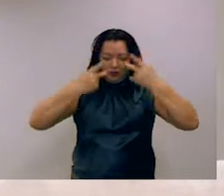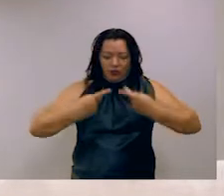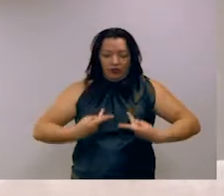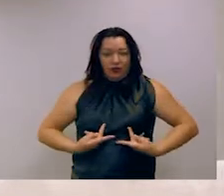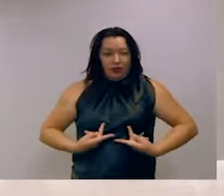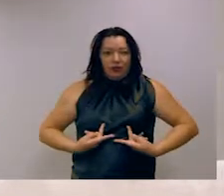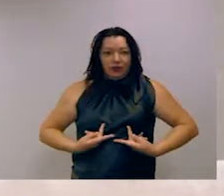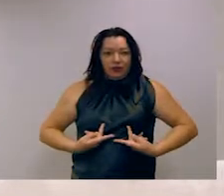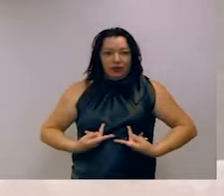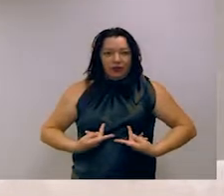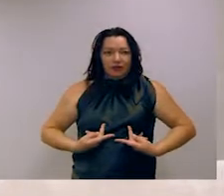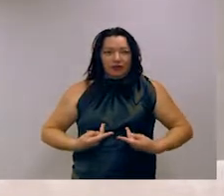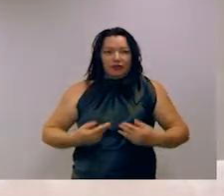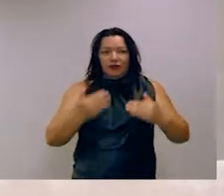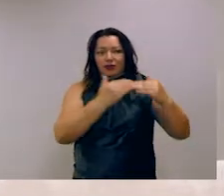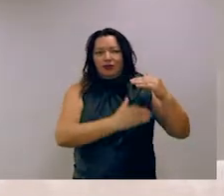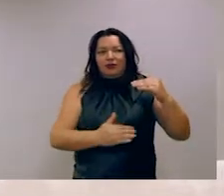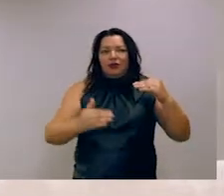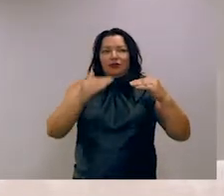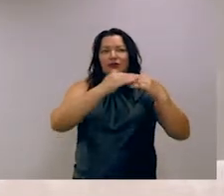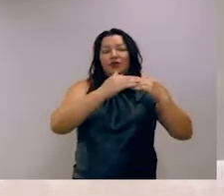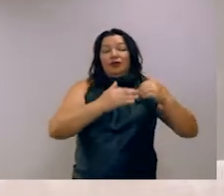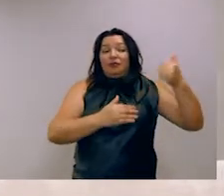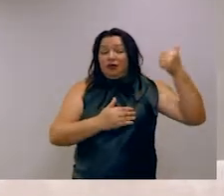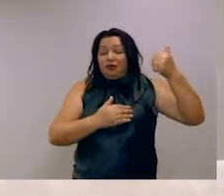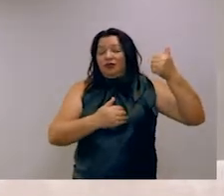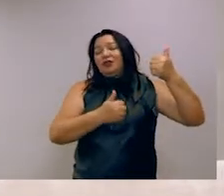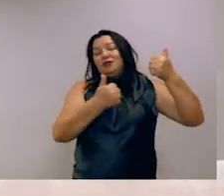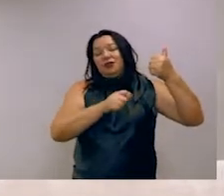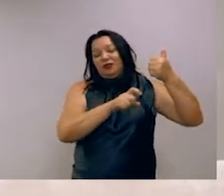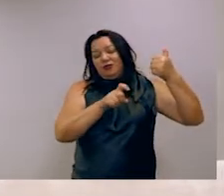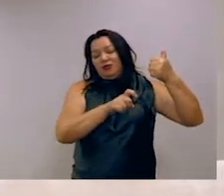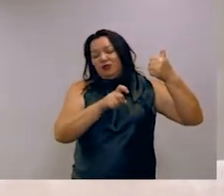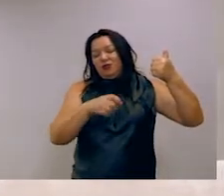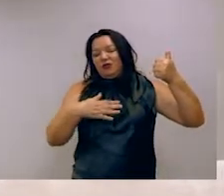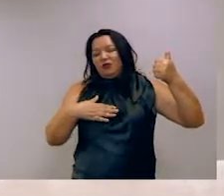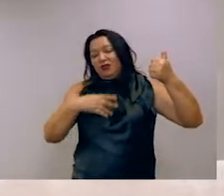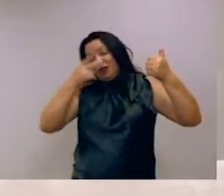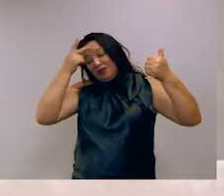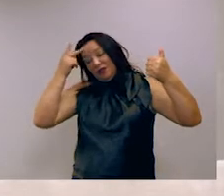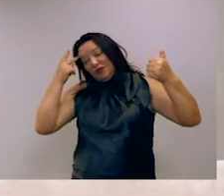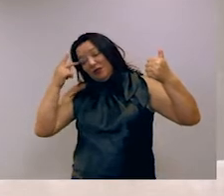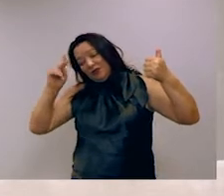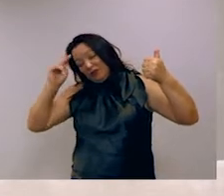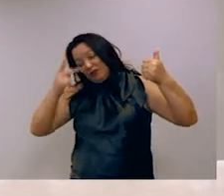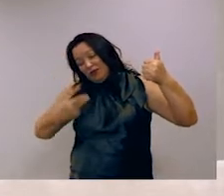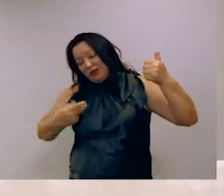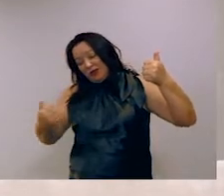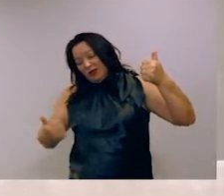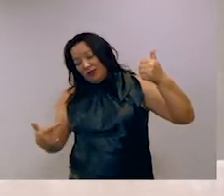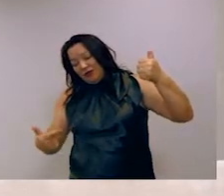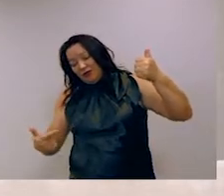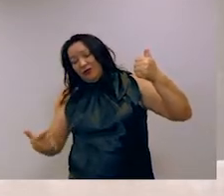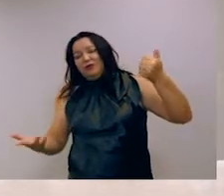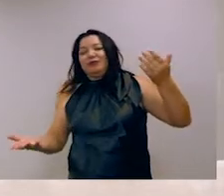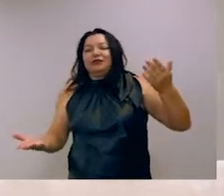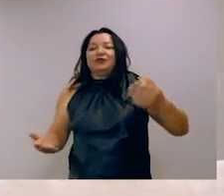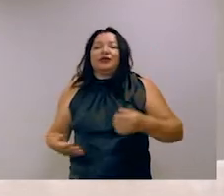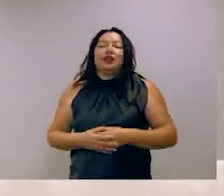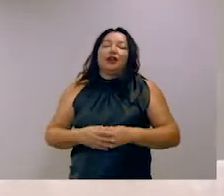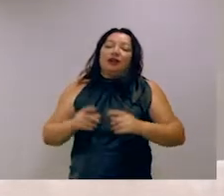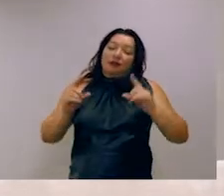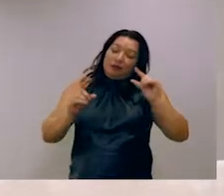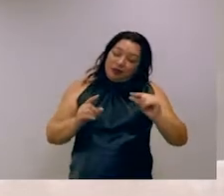foi ultrapassado recentemente por essa combinação de Berti e outros conjuntos de dados. Ainda a diferença é pequena nesse caso mas